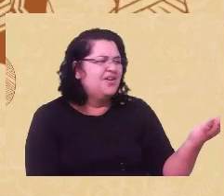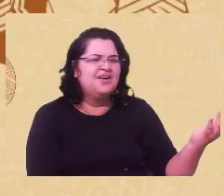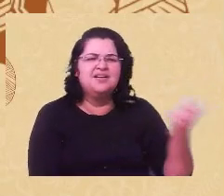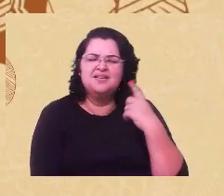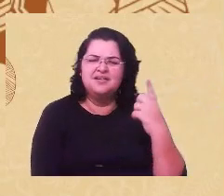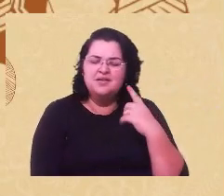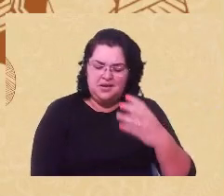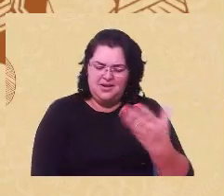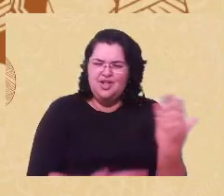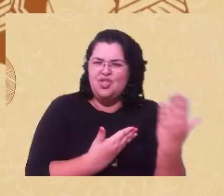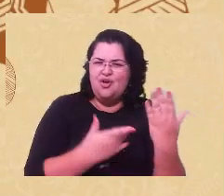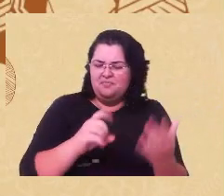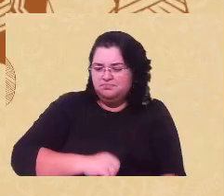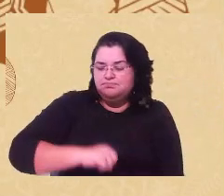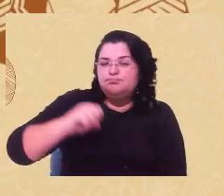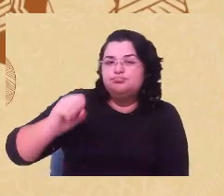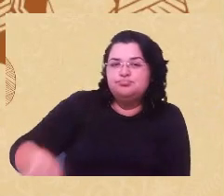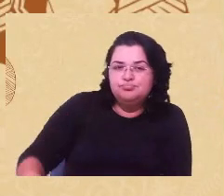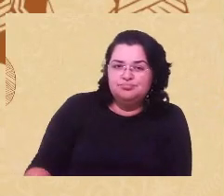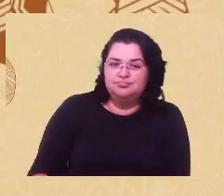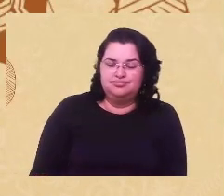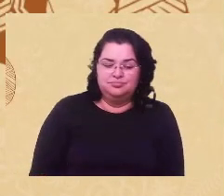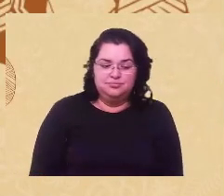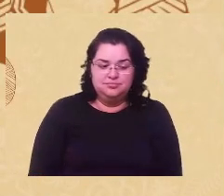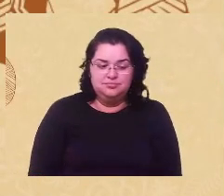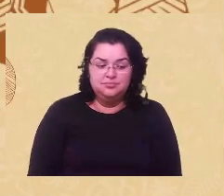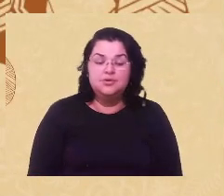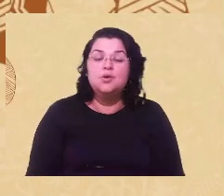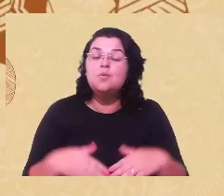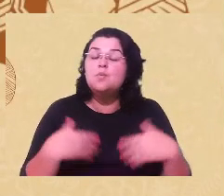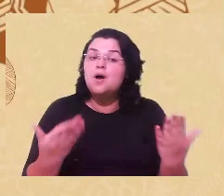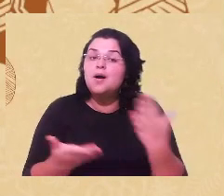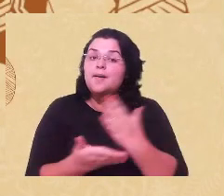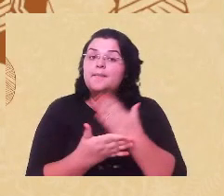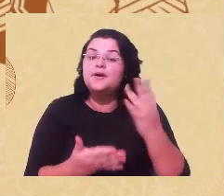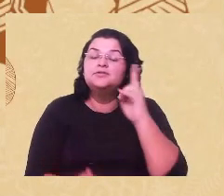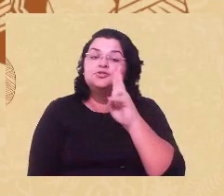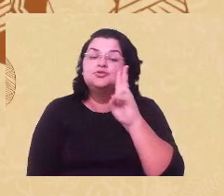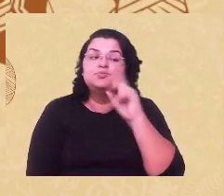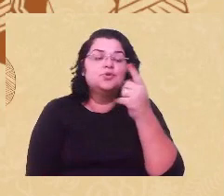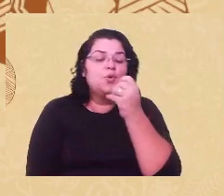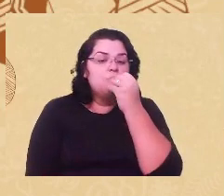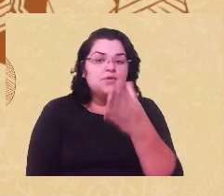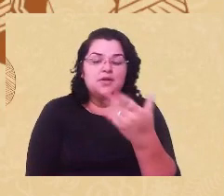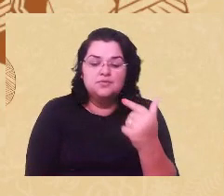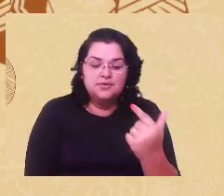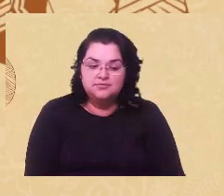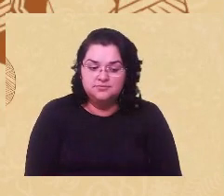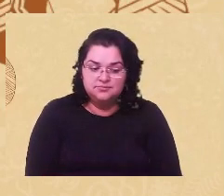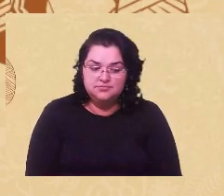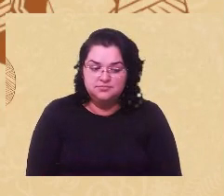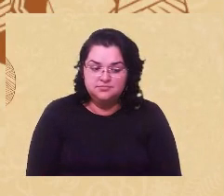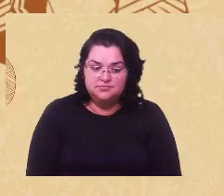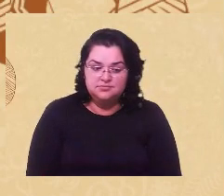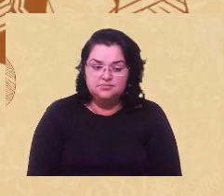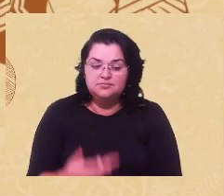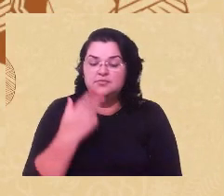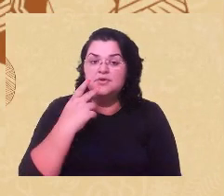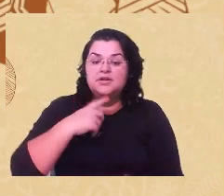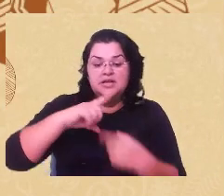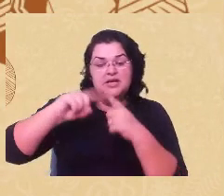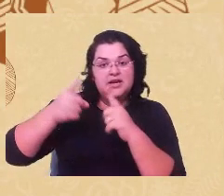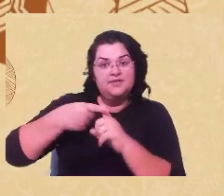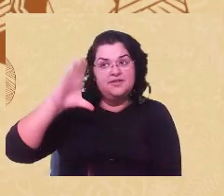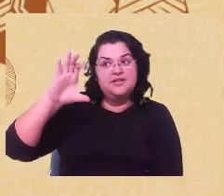abortam, as mulheres negras, mas qual é a parte da história que não está sendo contada? O é que a gente está chamando como engravida cedo, por exemplo,